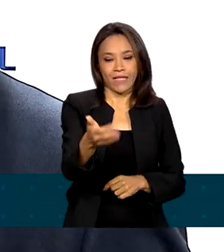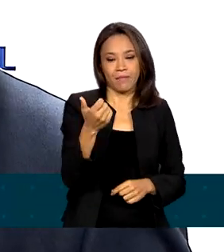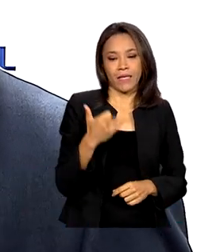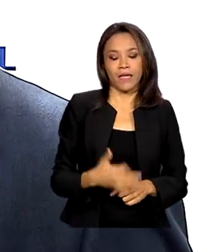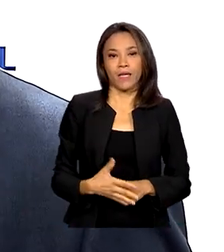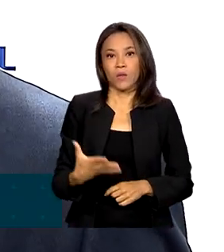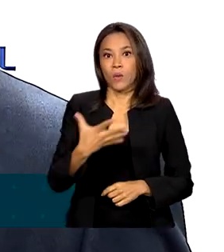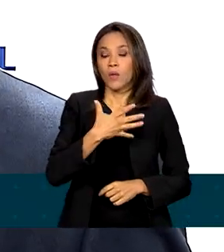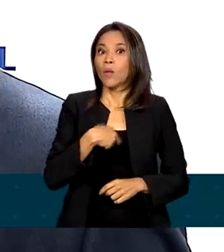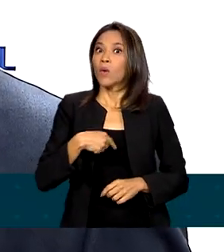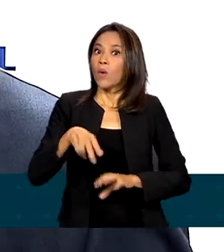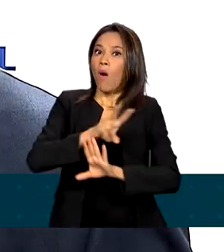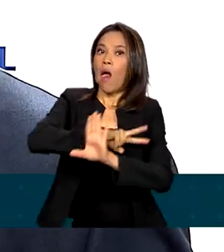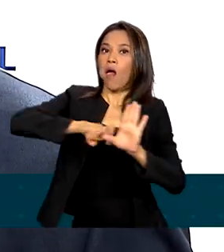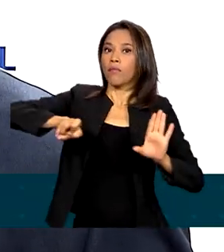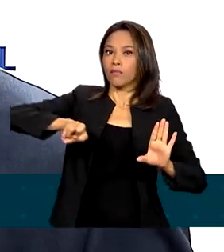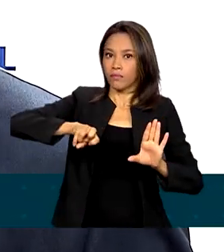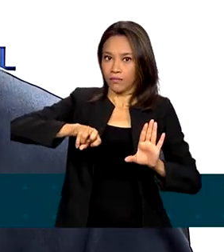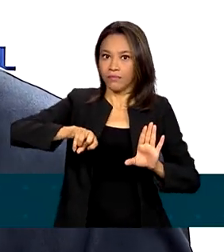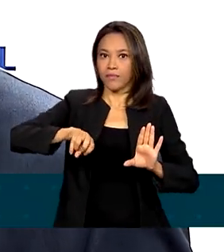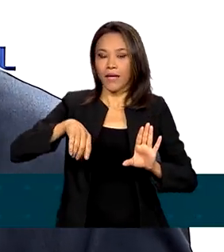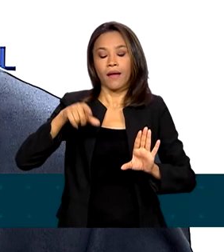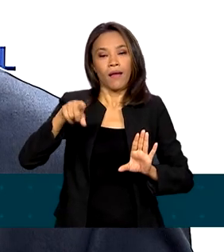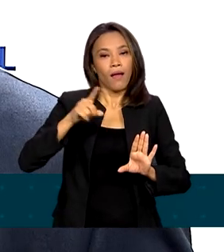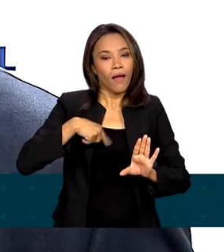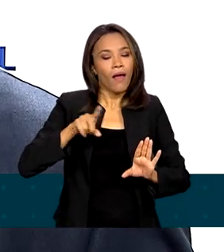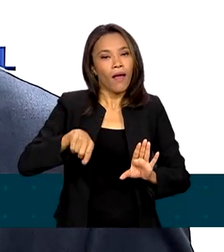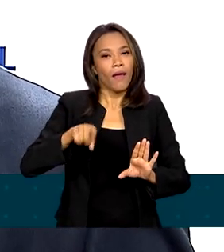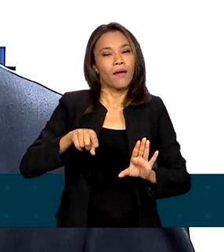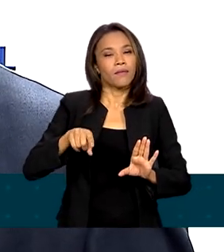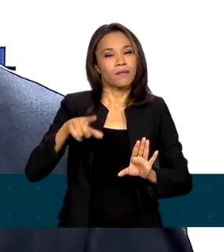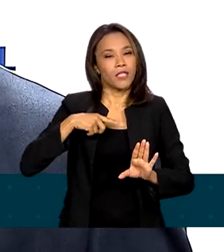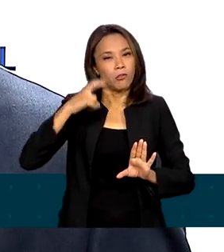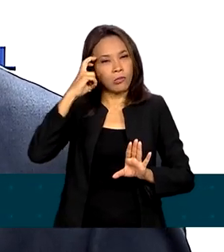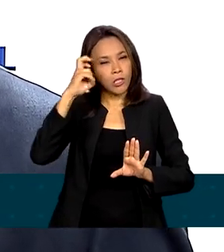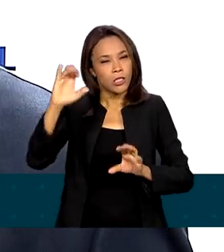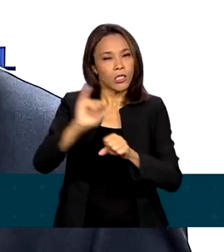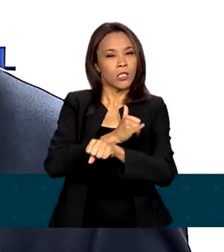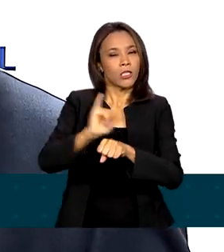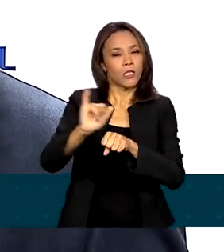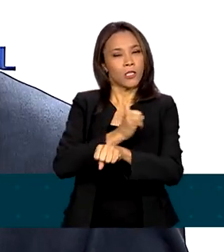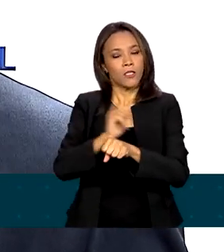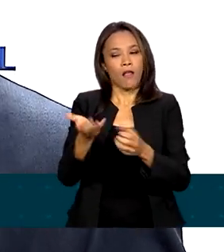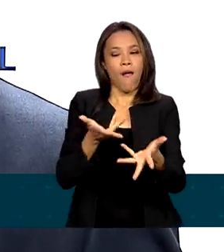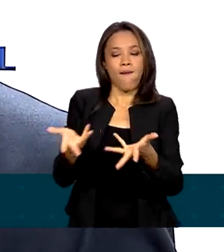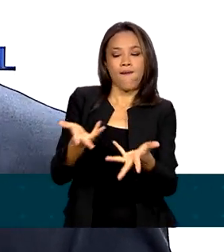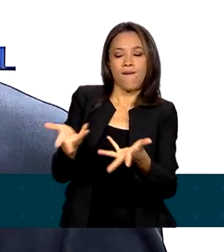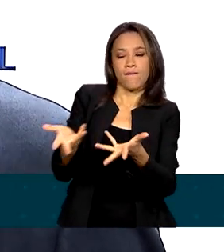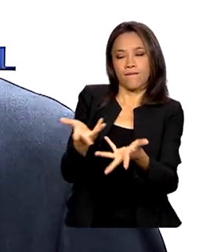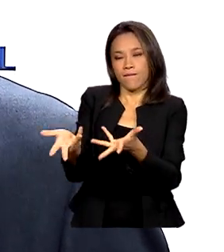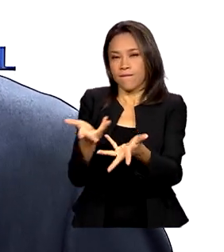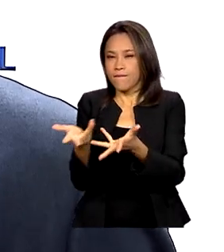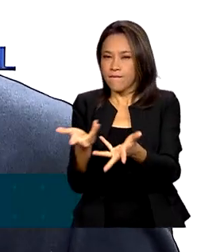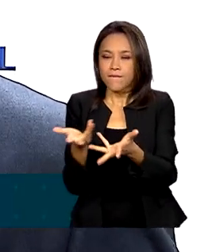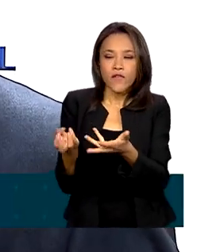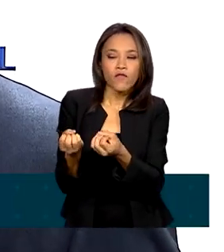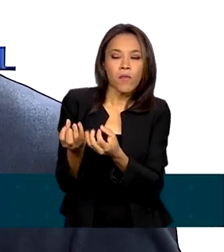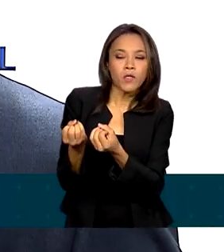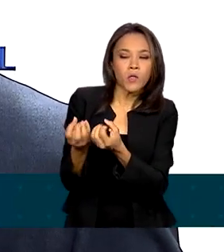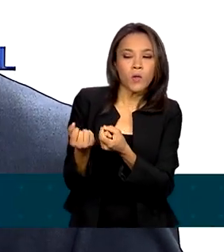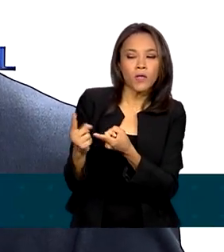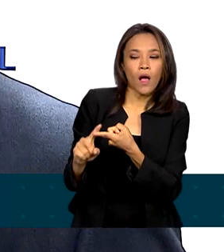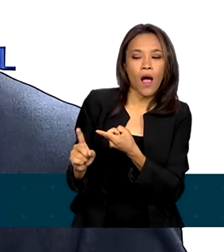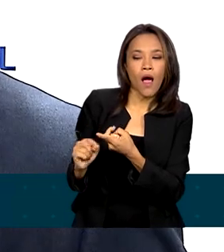regra, é um processo que envolve engenharia social, que vai te cativando, vai te trazendo, vai buscando informações